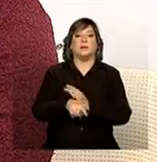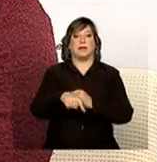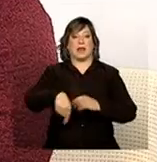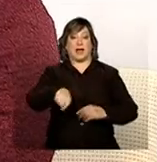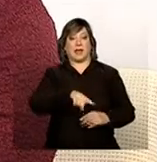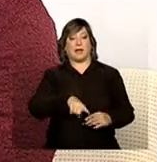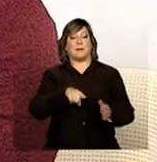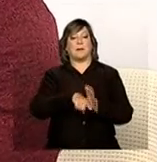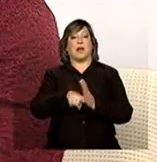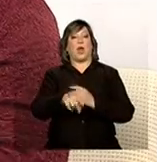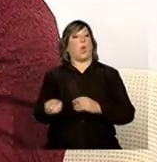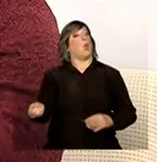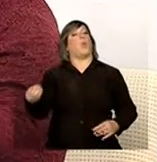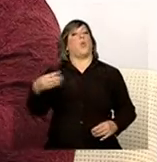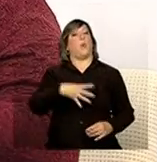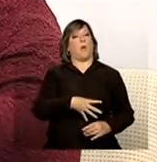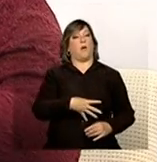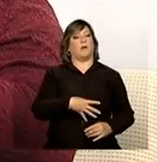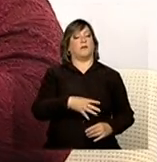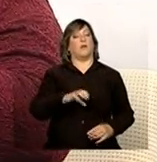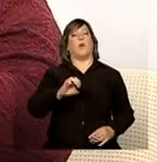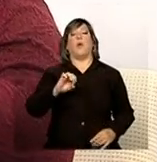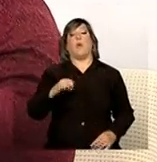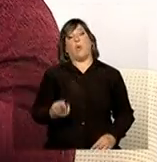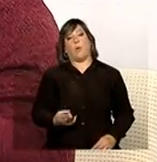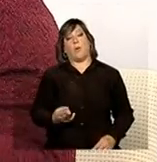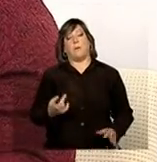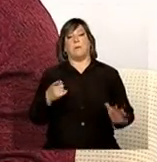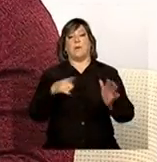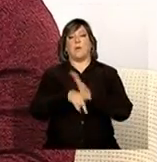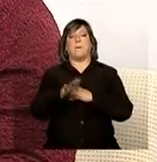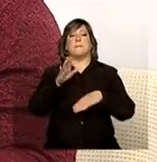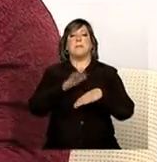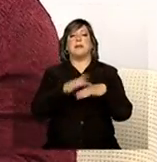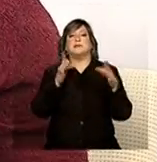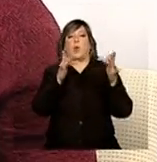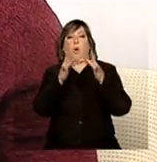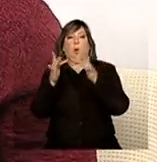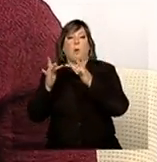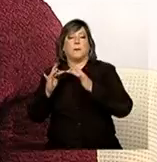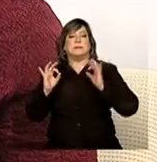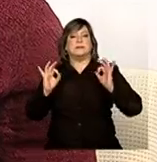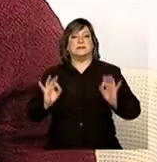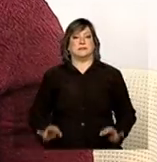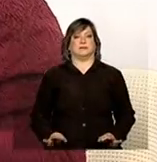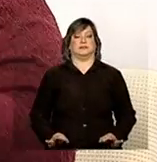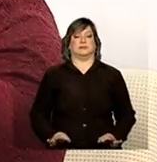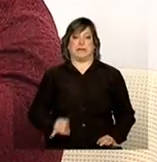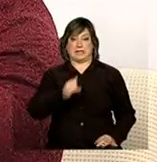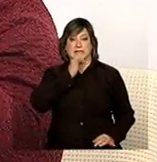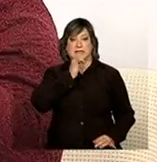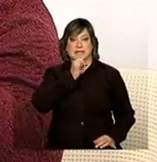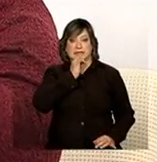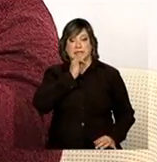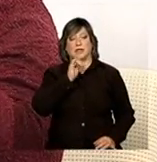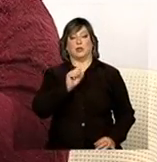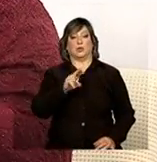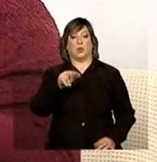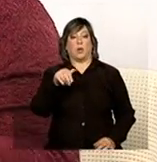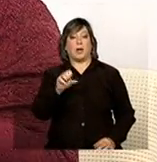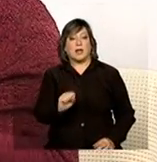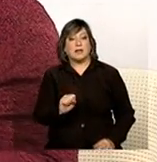perguntas novas ou perguntas mais adequadas, como por exemplo, o SUAS